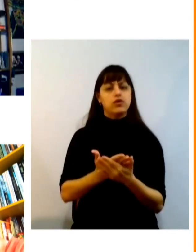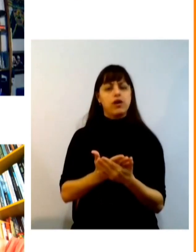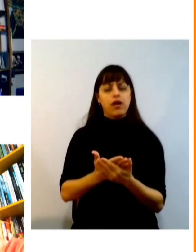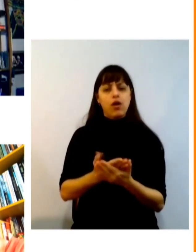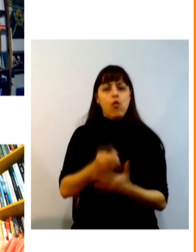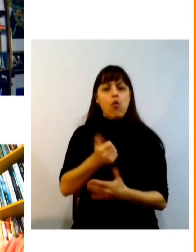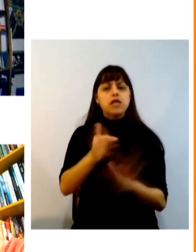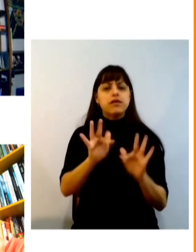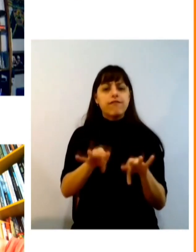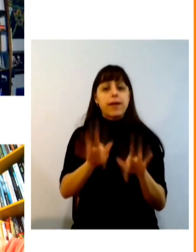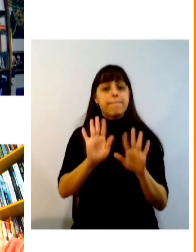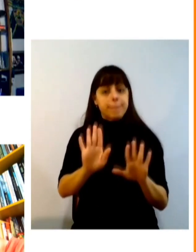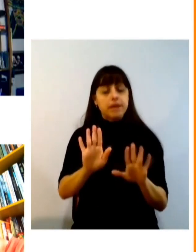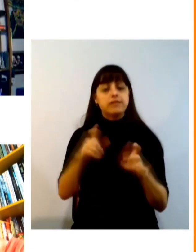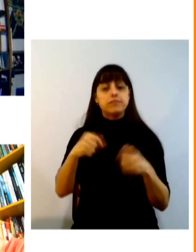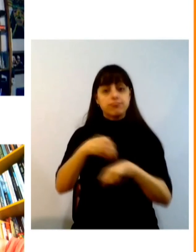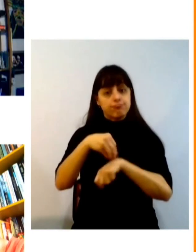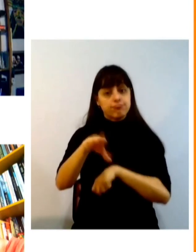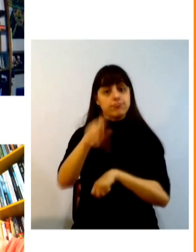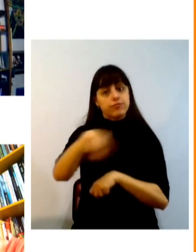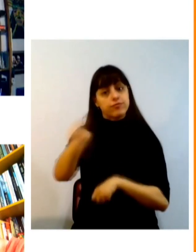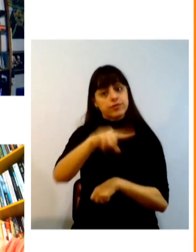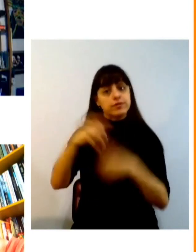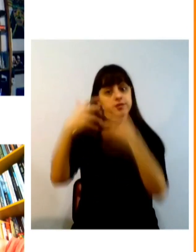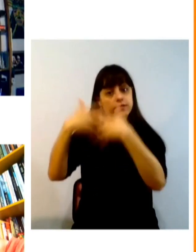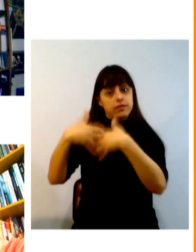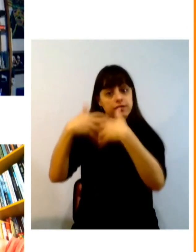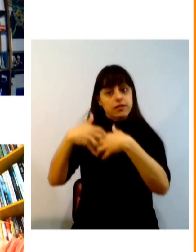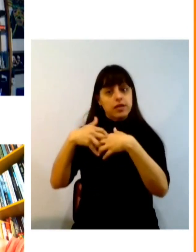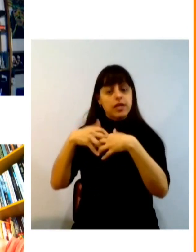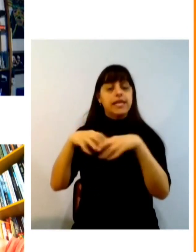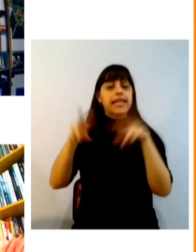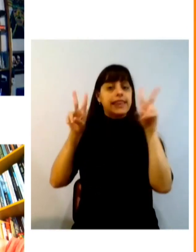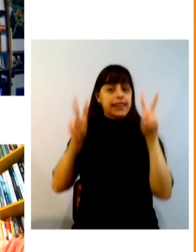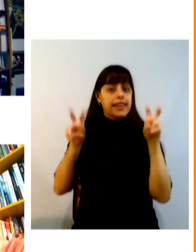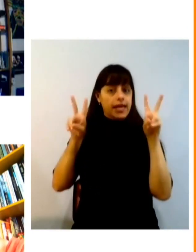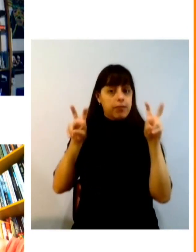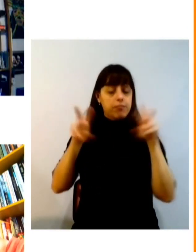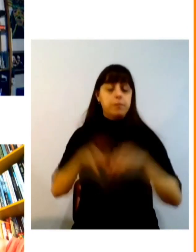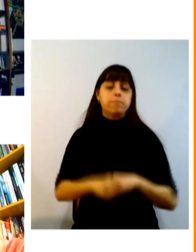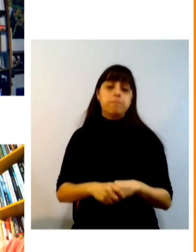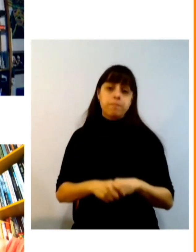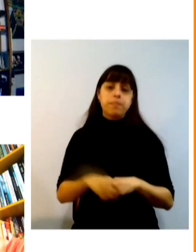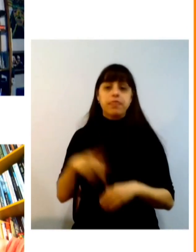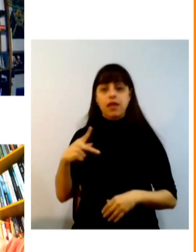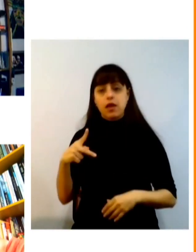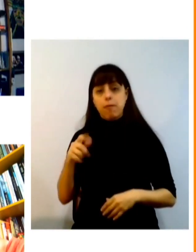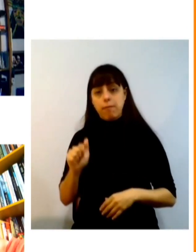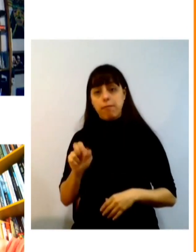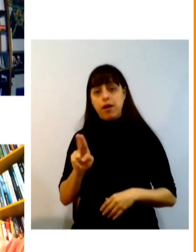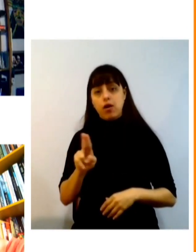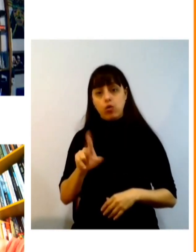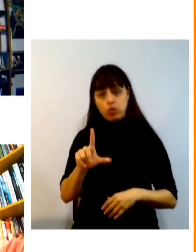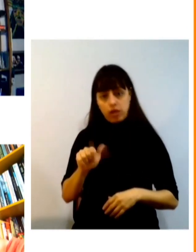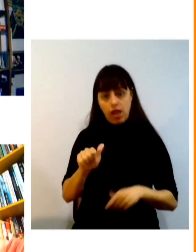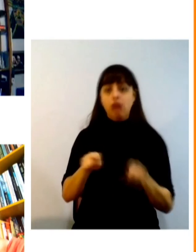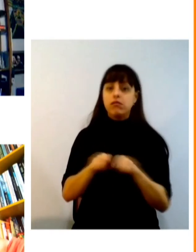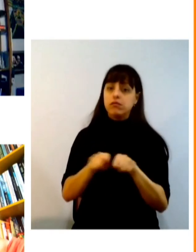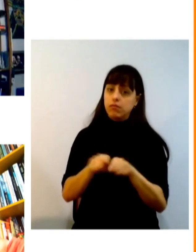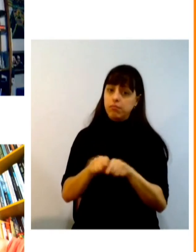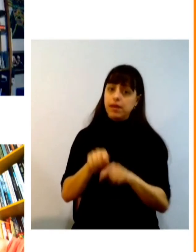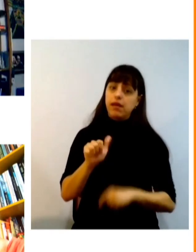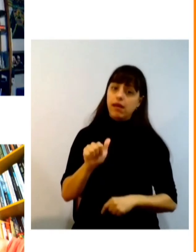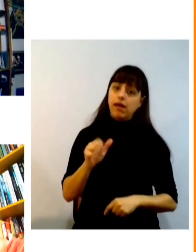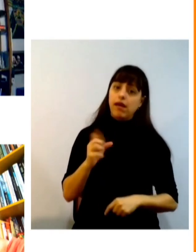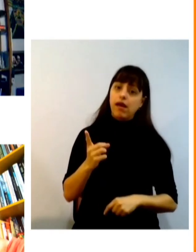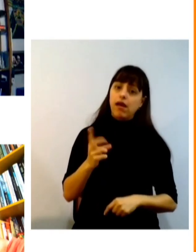refletir sobre o que a Paula e a Adriana falaram o